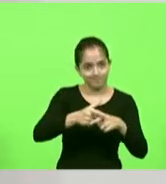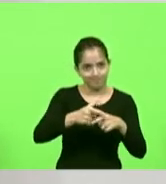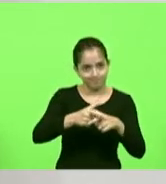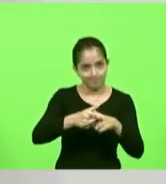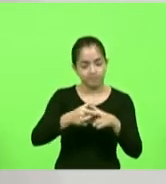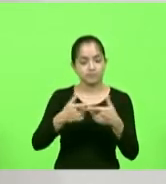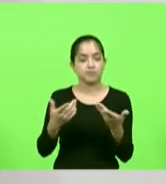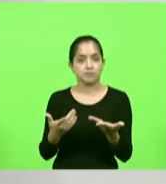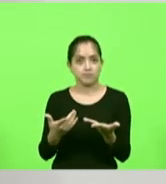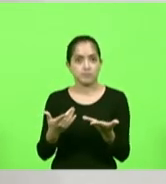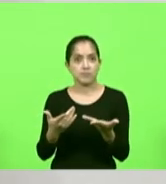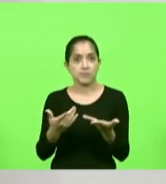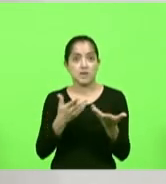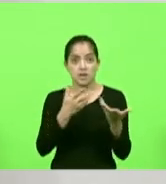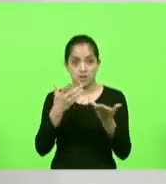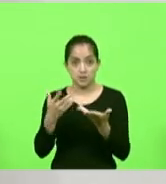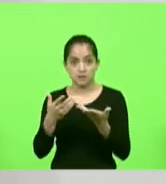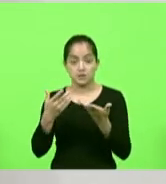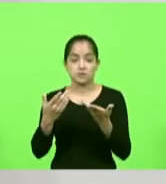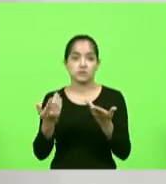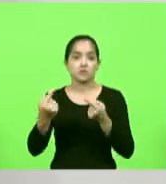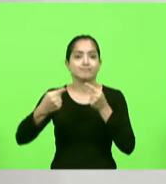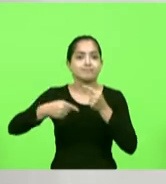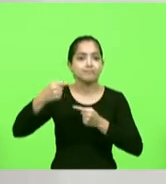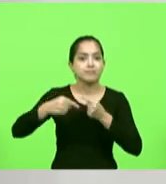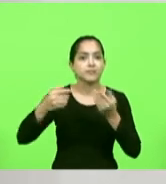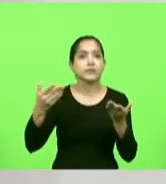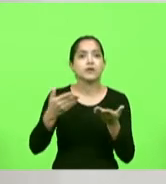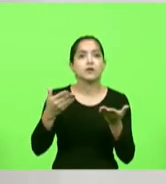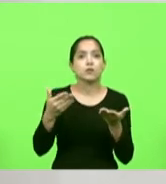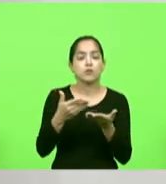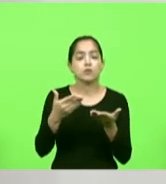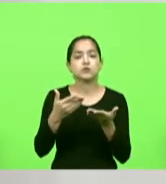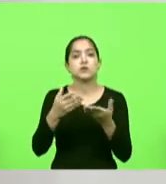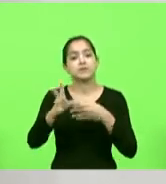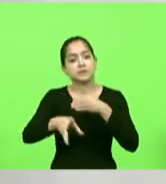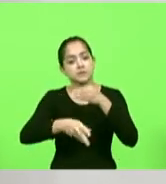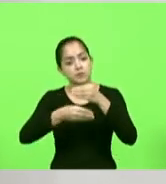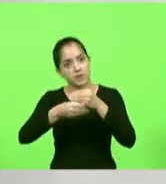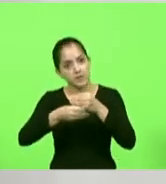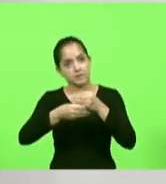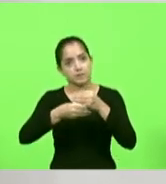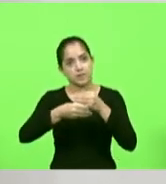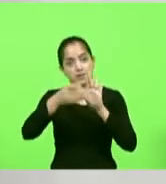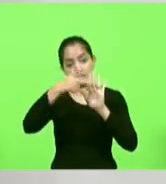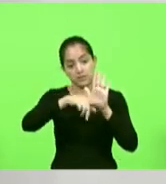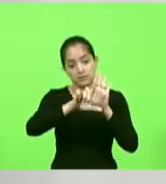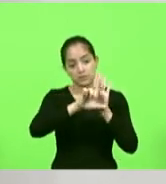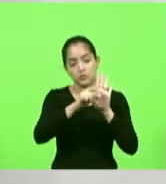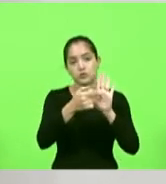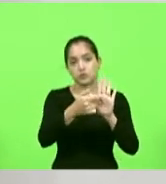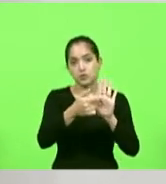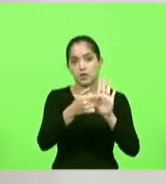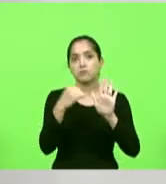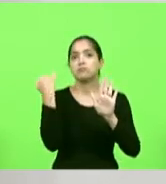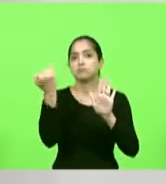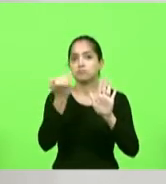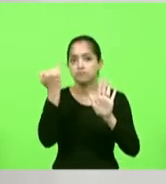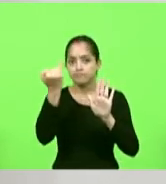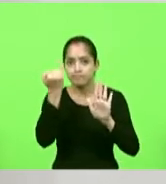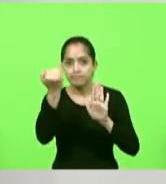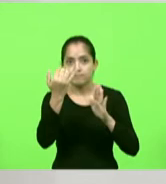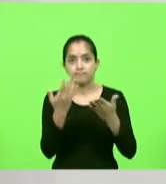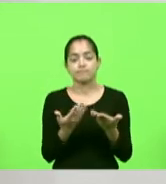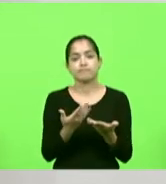pequeno porte é isso que eu queria falar no qual nós precisamos fazer uma emenda nesse projeto importante para não precisar avalista